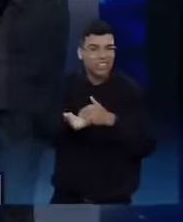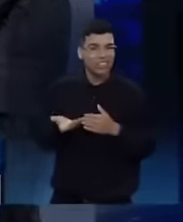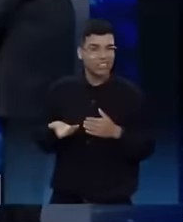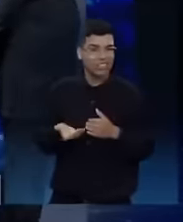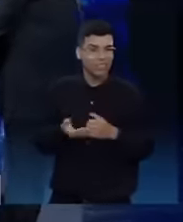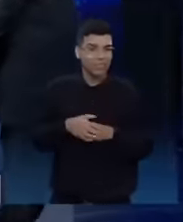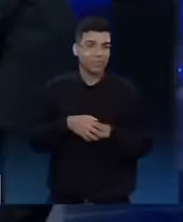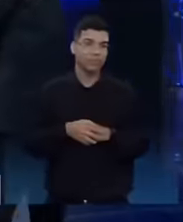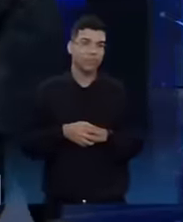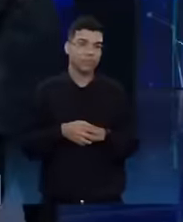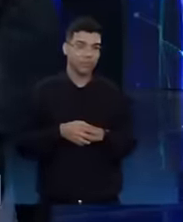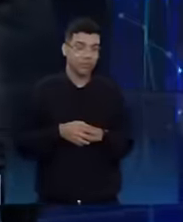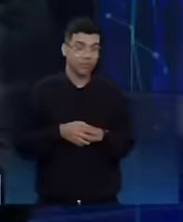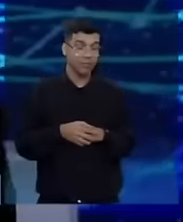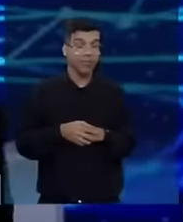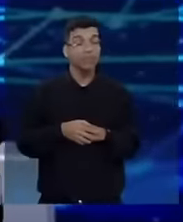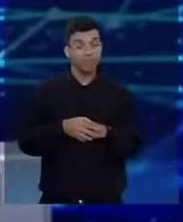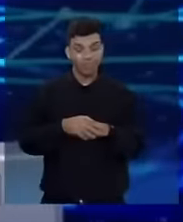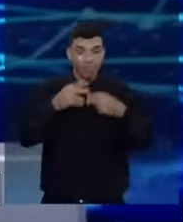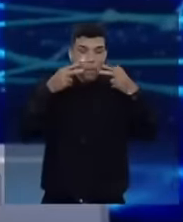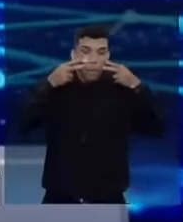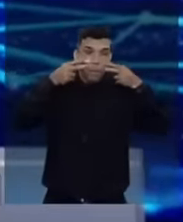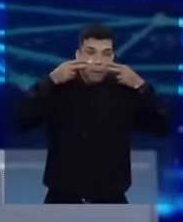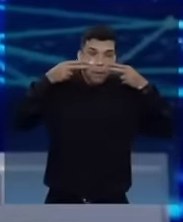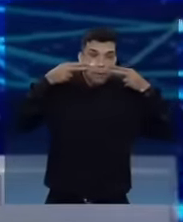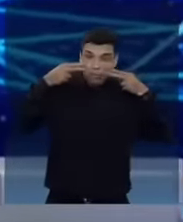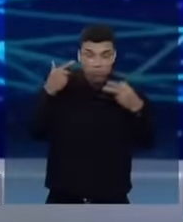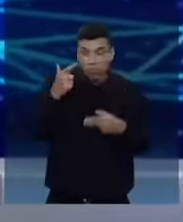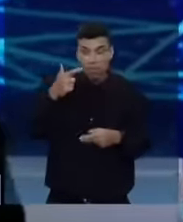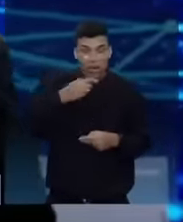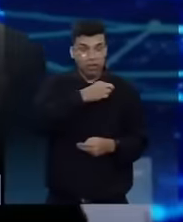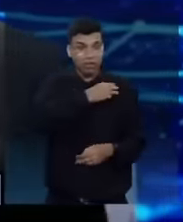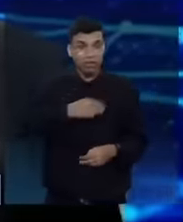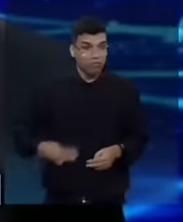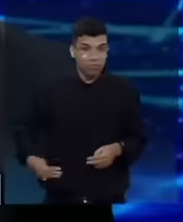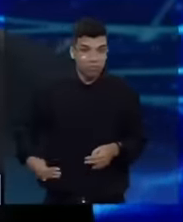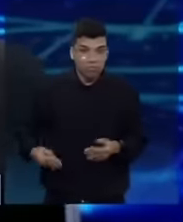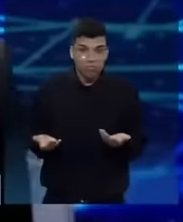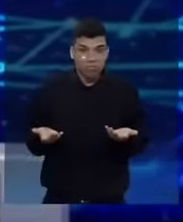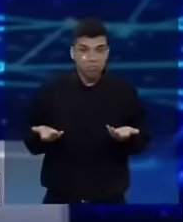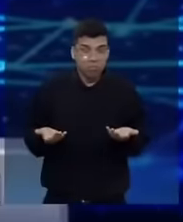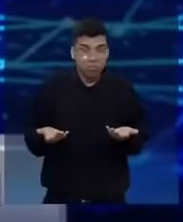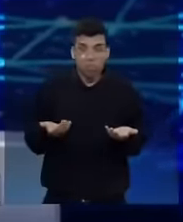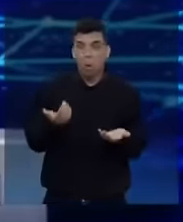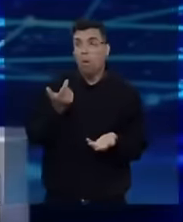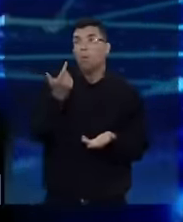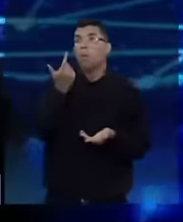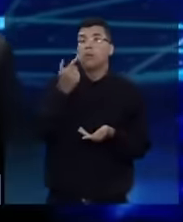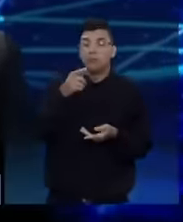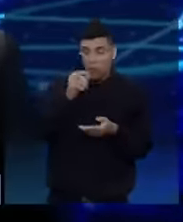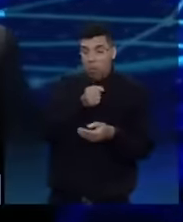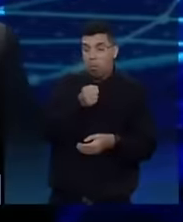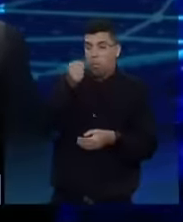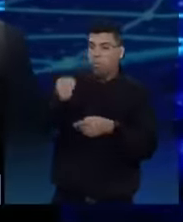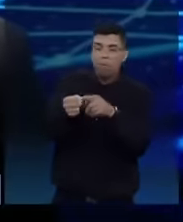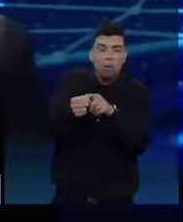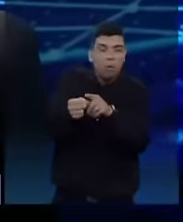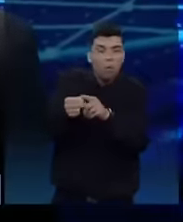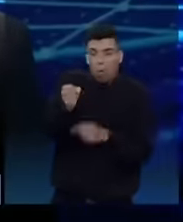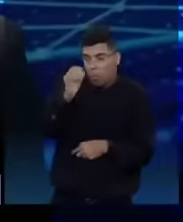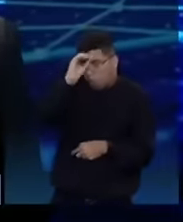verdade, as Forças Armadas não tinham ministro. Você botou gente incompetente na frente da defesa. Gente, é conhecimento de nada, uma